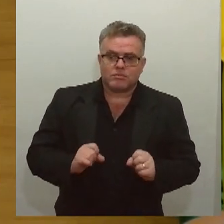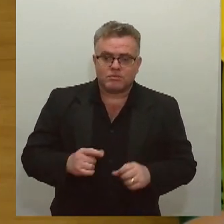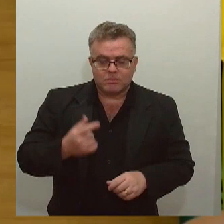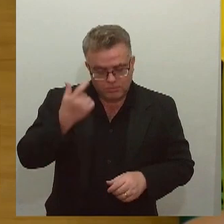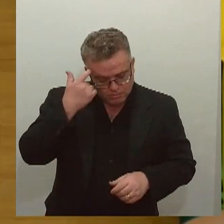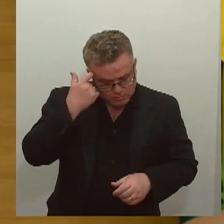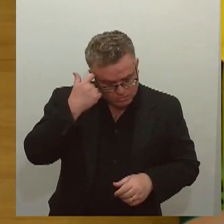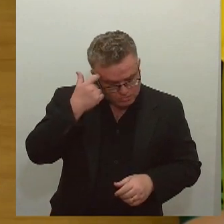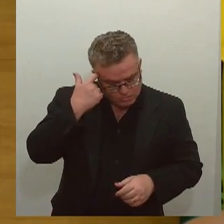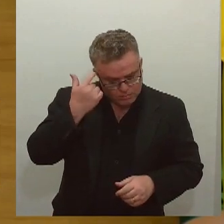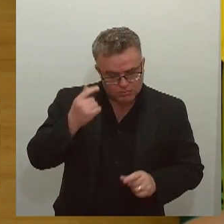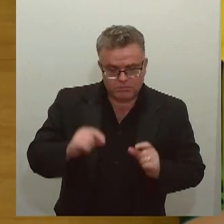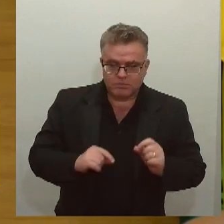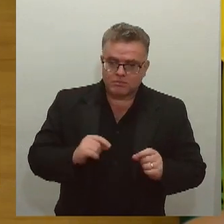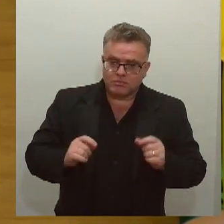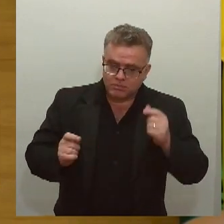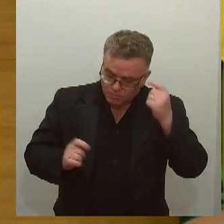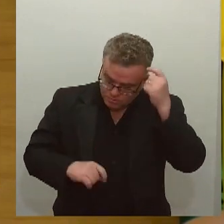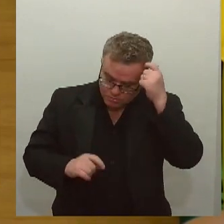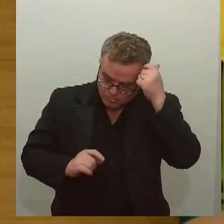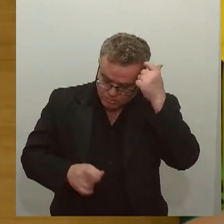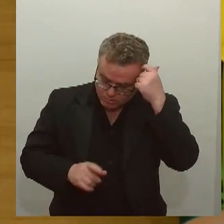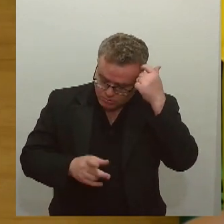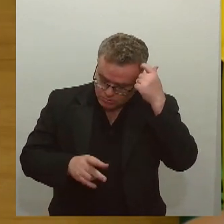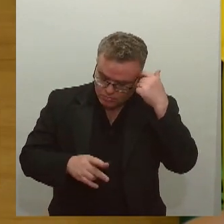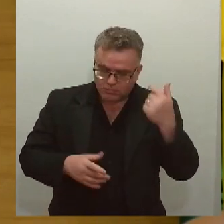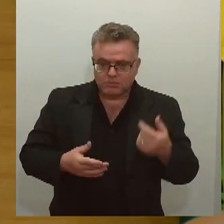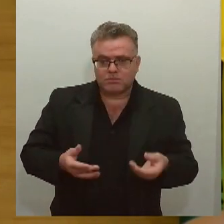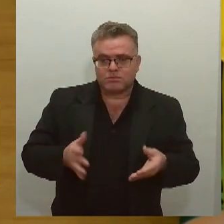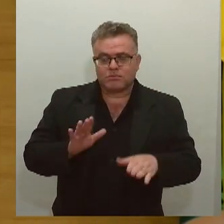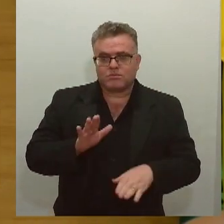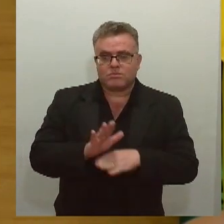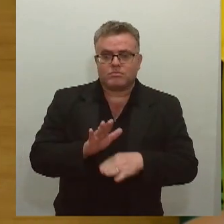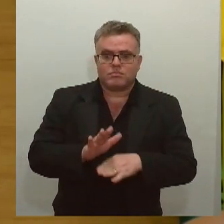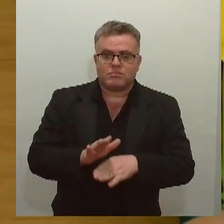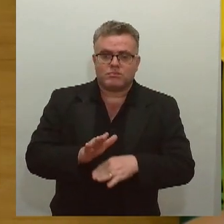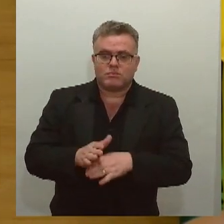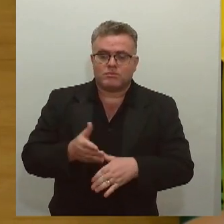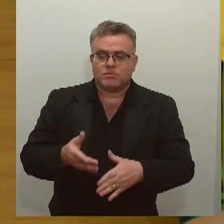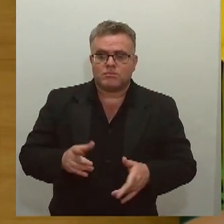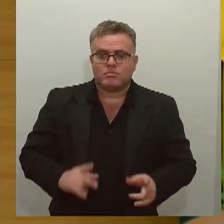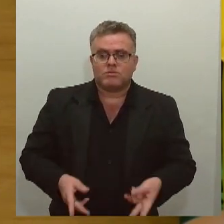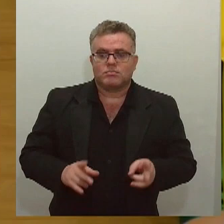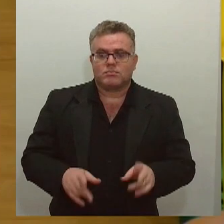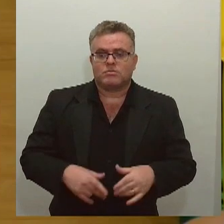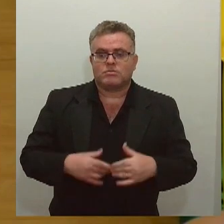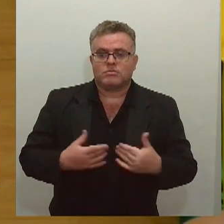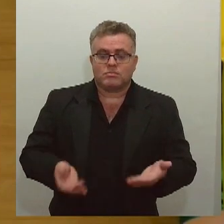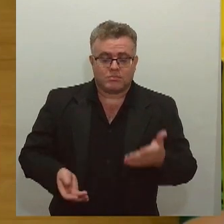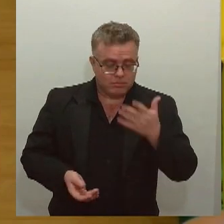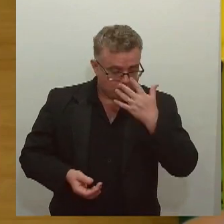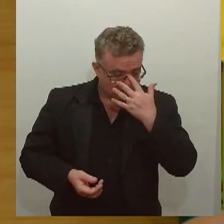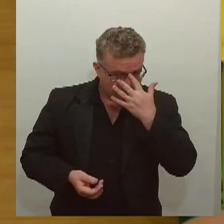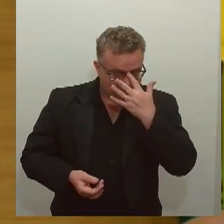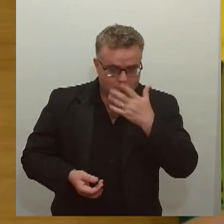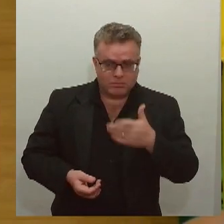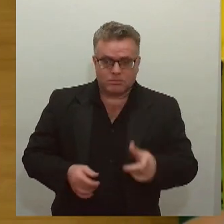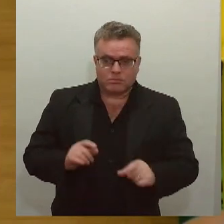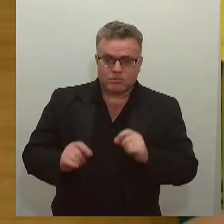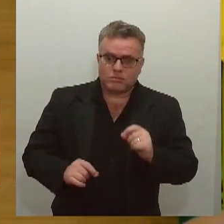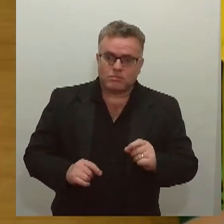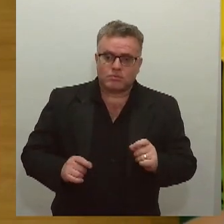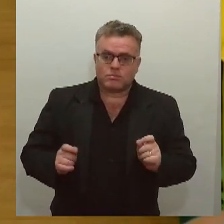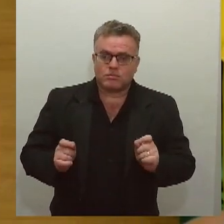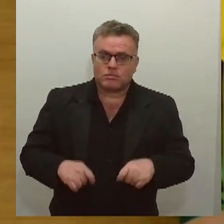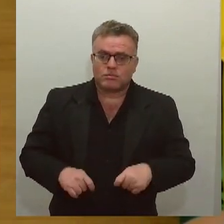cada vez mais benefícios para nossos produtores, porque a gente sabe da capacidade que nosso estado tem de produzir, e não é pouco, é muito.